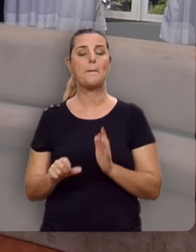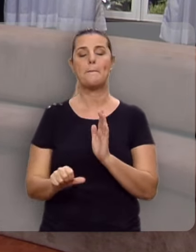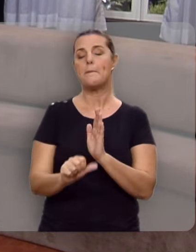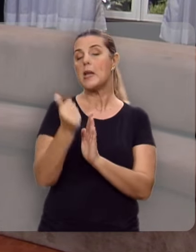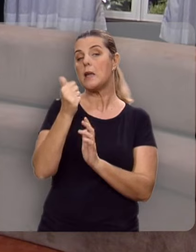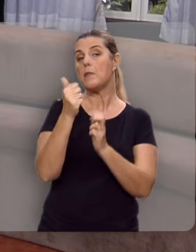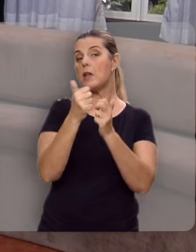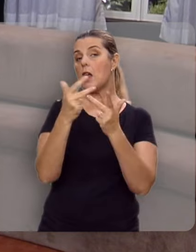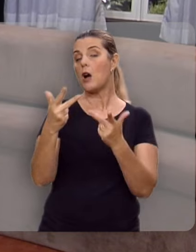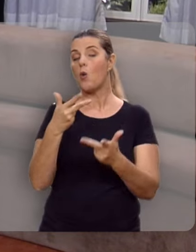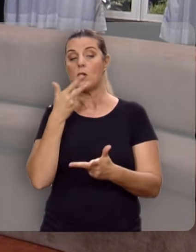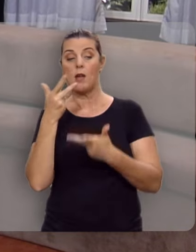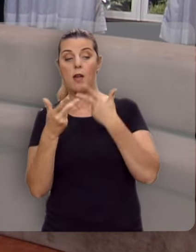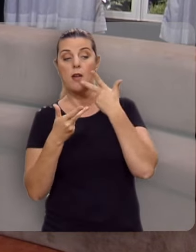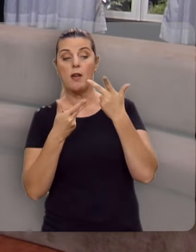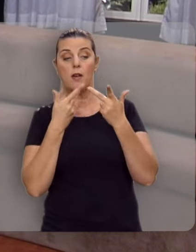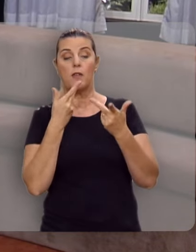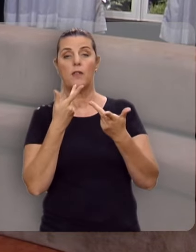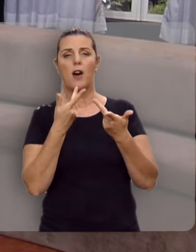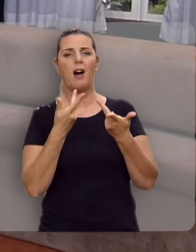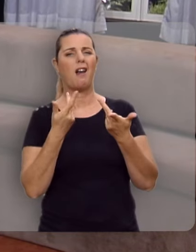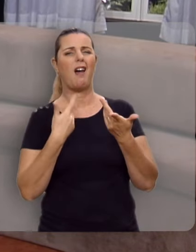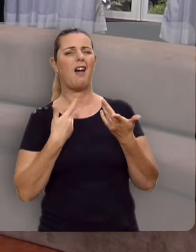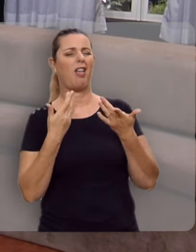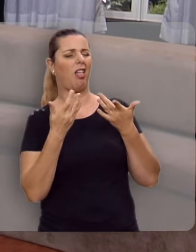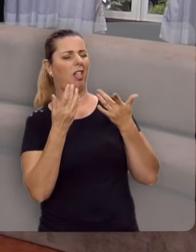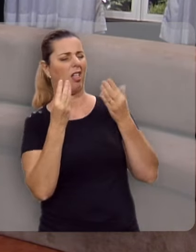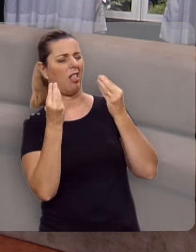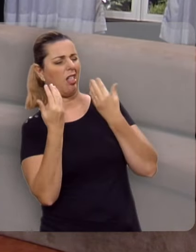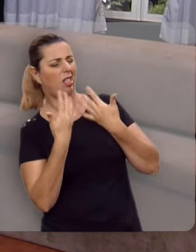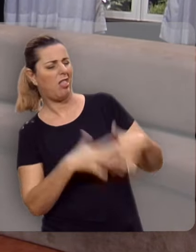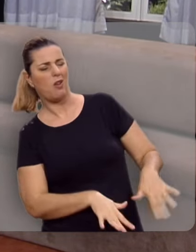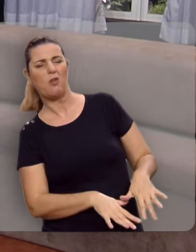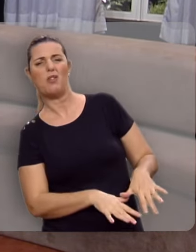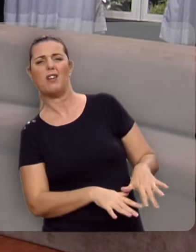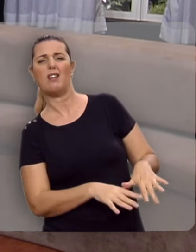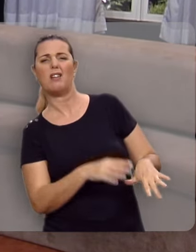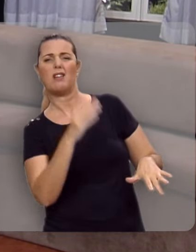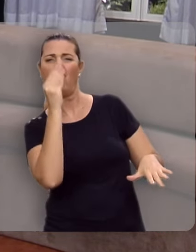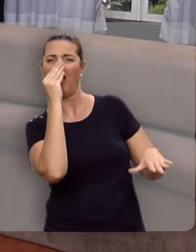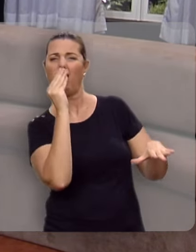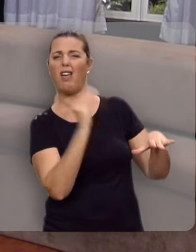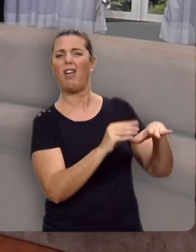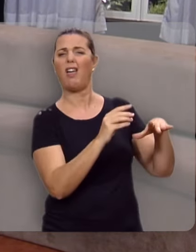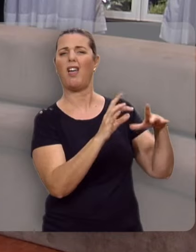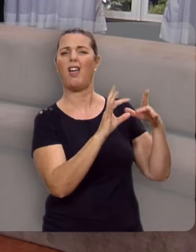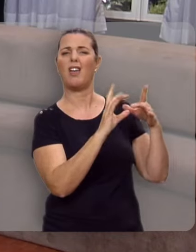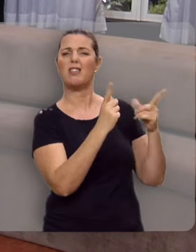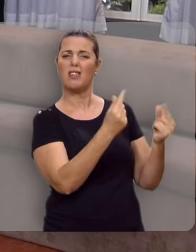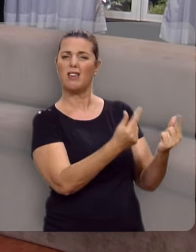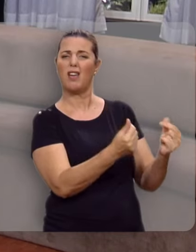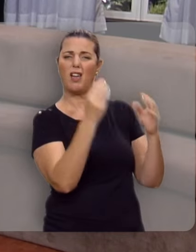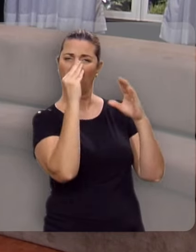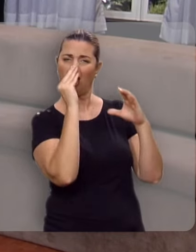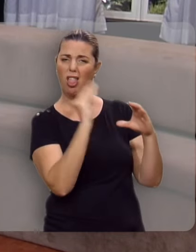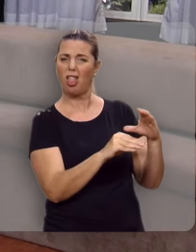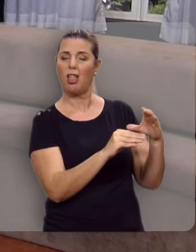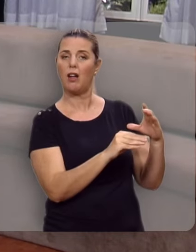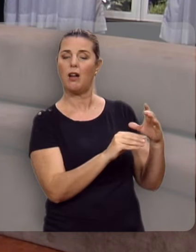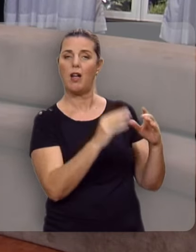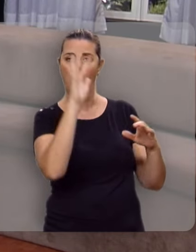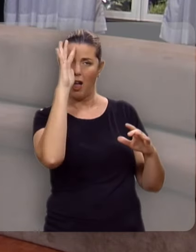primeira coisa que este homem demonstra é desapego a este ídolo que dominava o seu coração, o dinheiro.